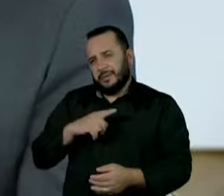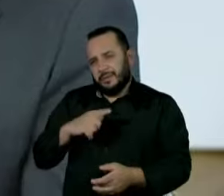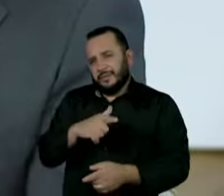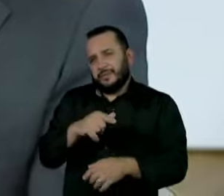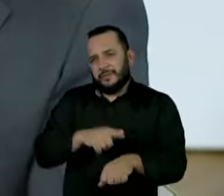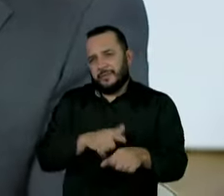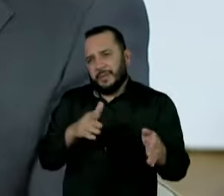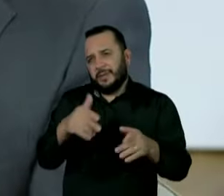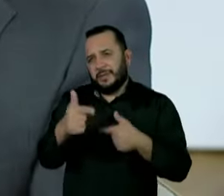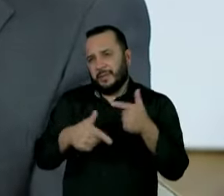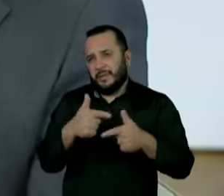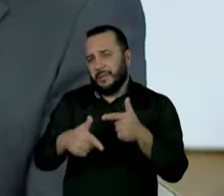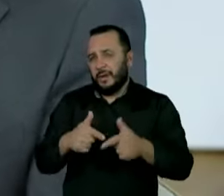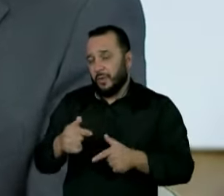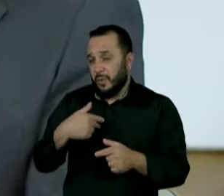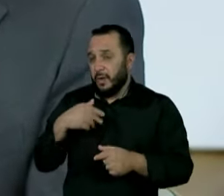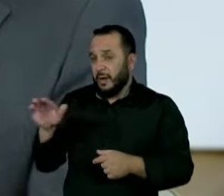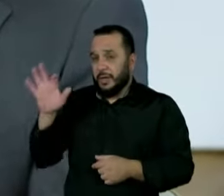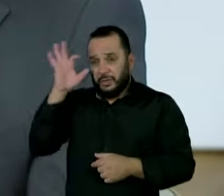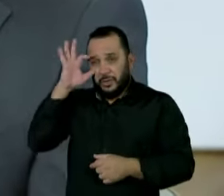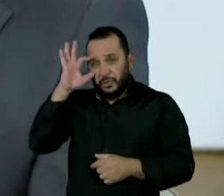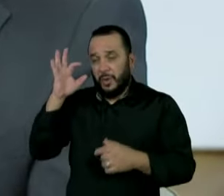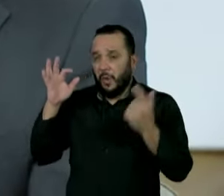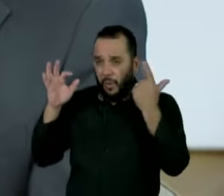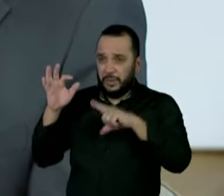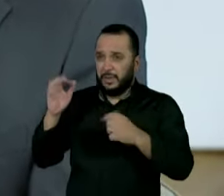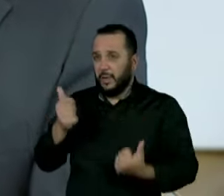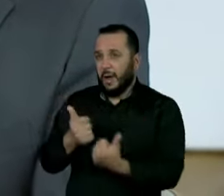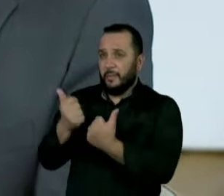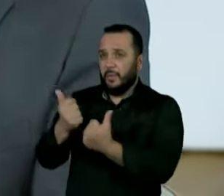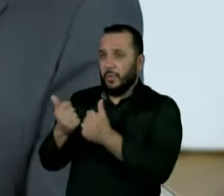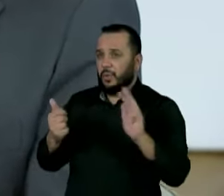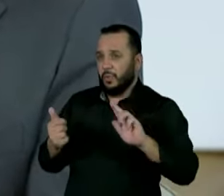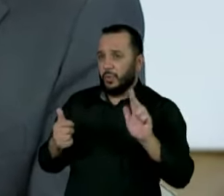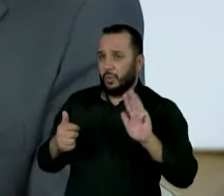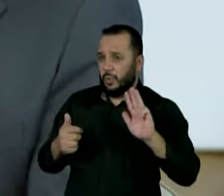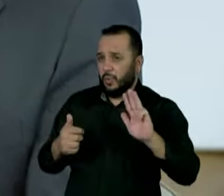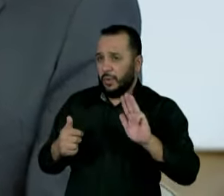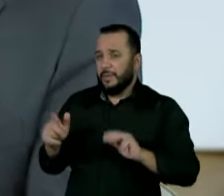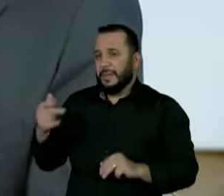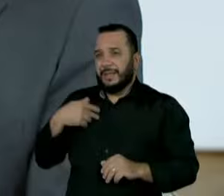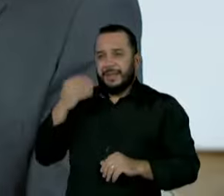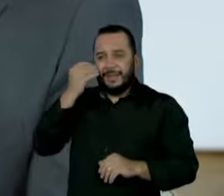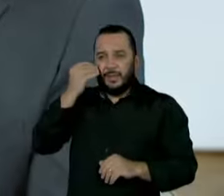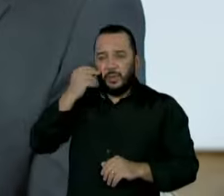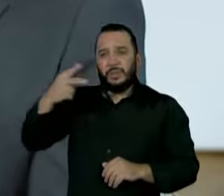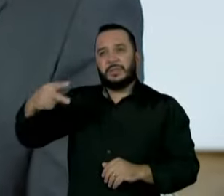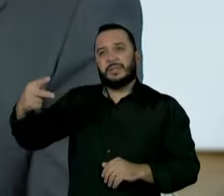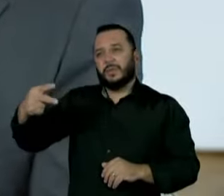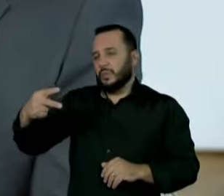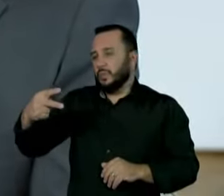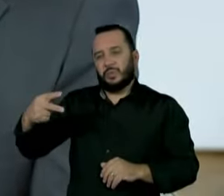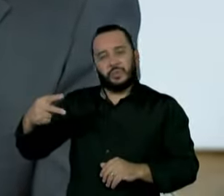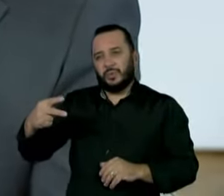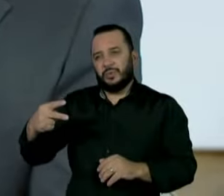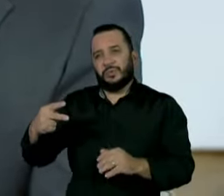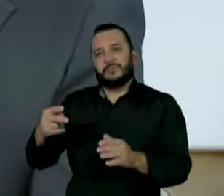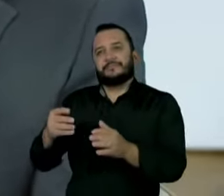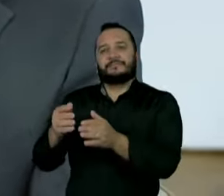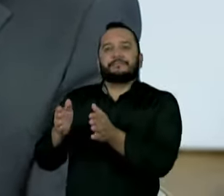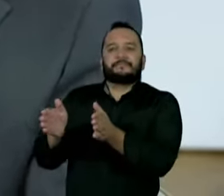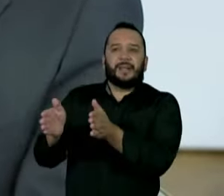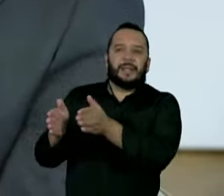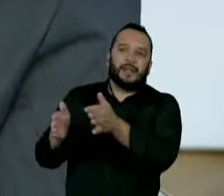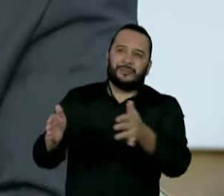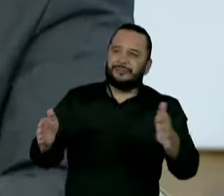ela foi eleita pelo presidente Lula. Acho que ela cometeu um equívoco enorme de partir para uma reeleição. Ela não era afeta ao mundo da